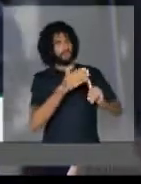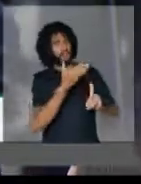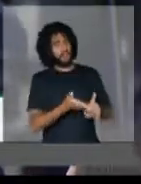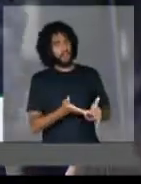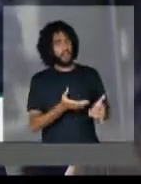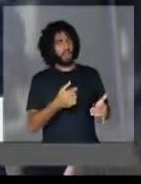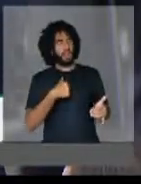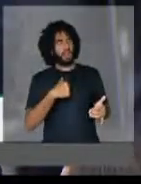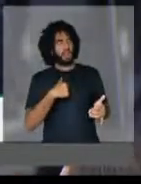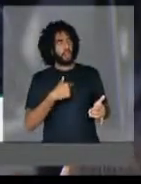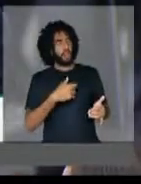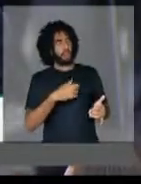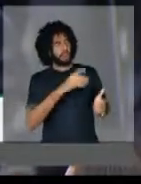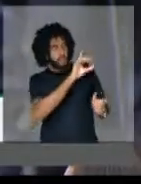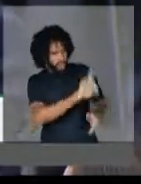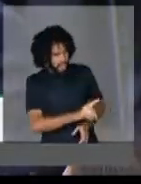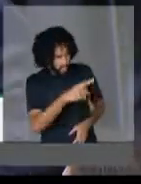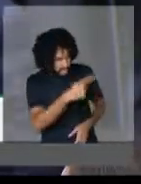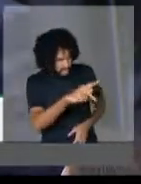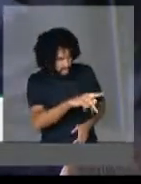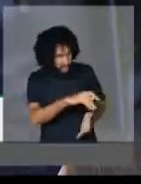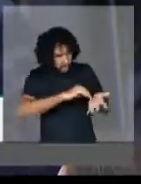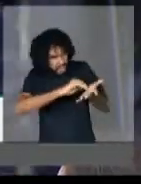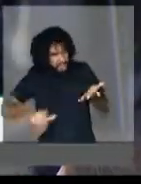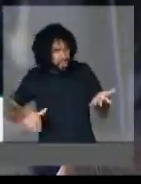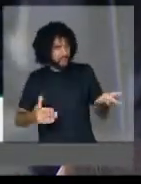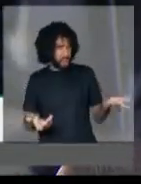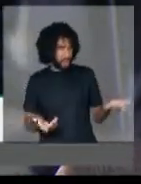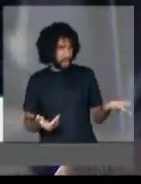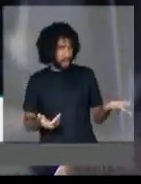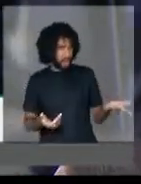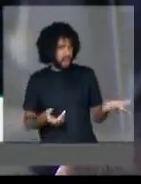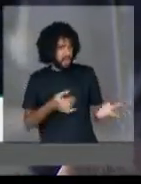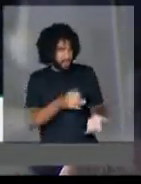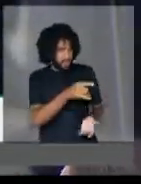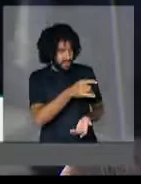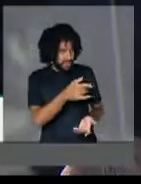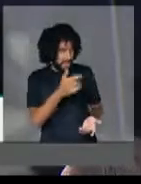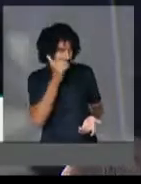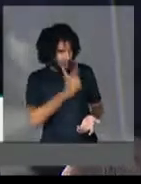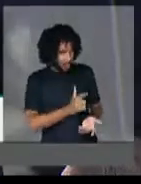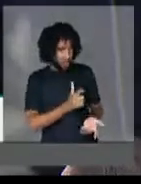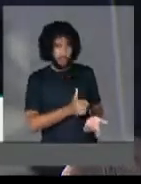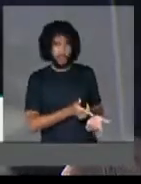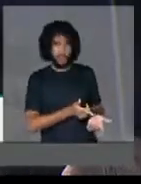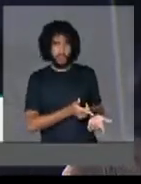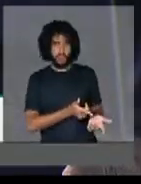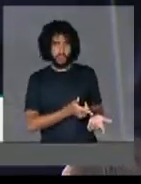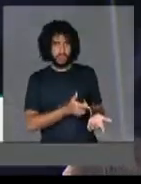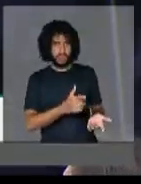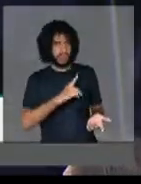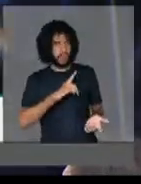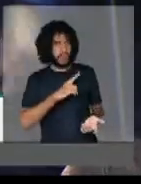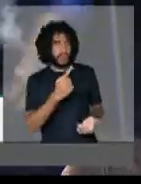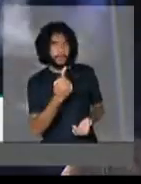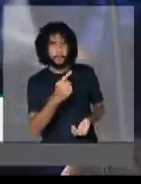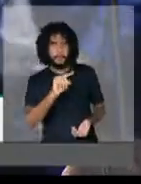nós vamos tirar o teu direito de ganhar um salário mínimo se tu ganhares R$